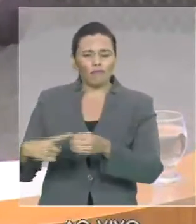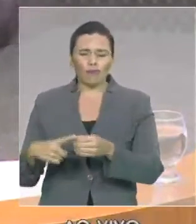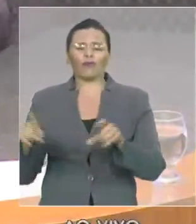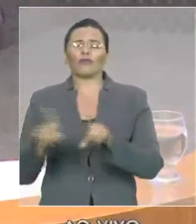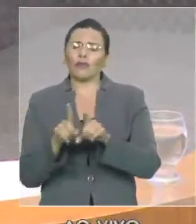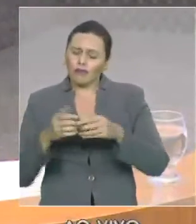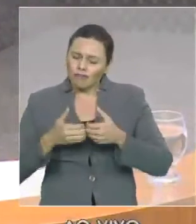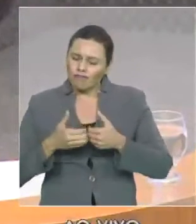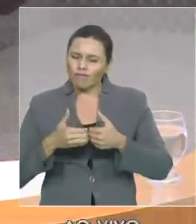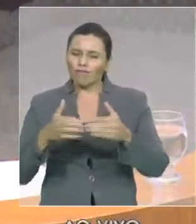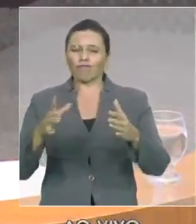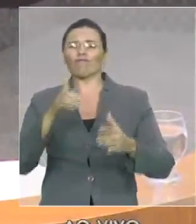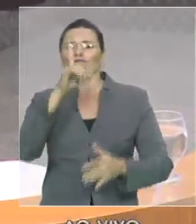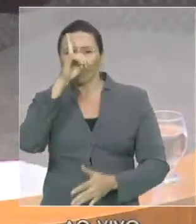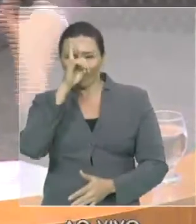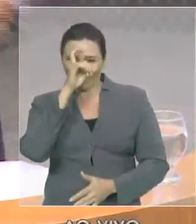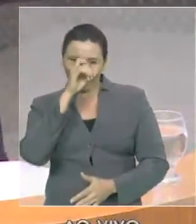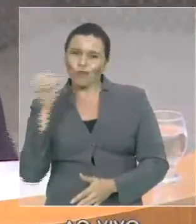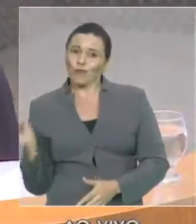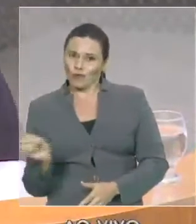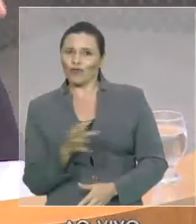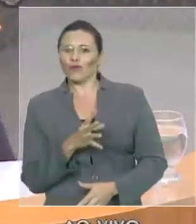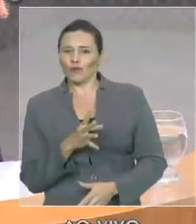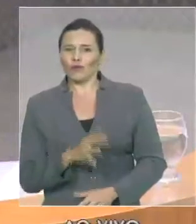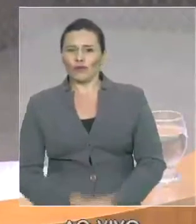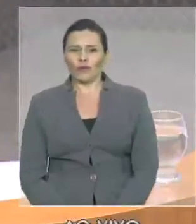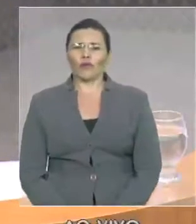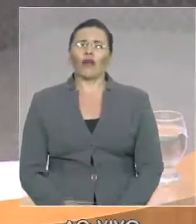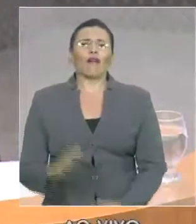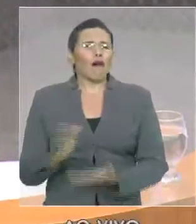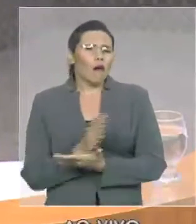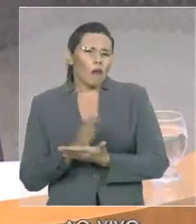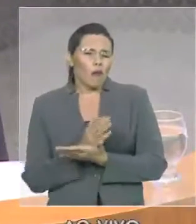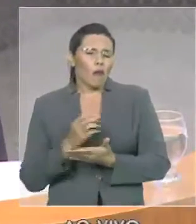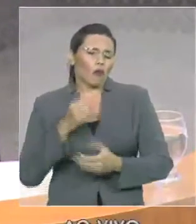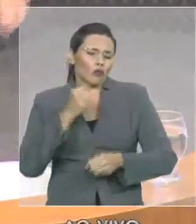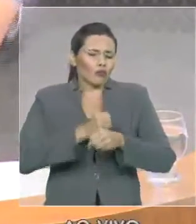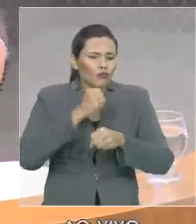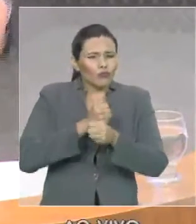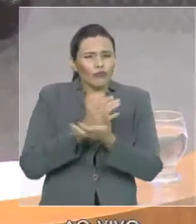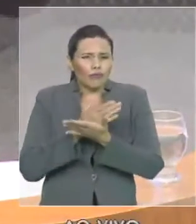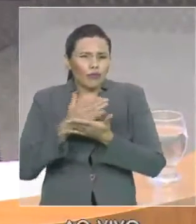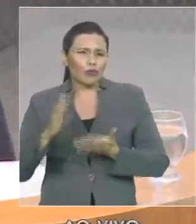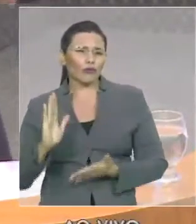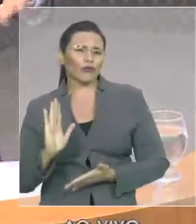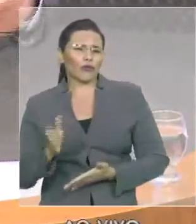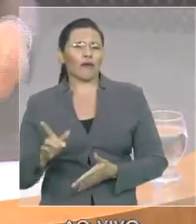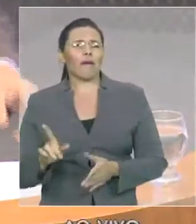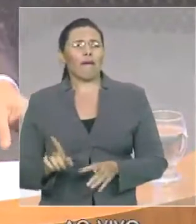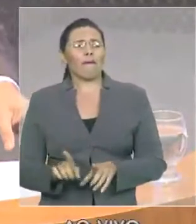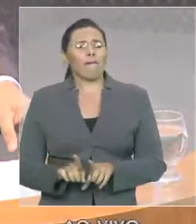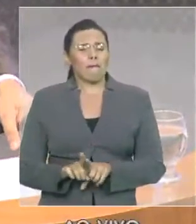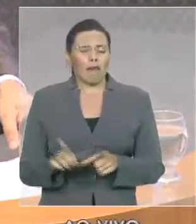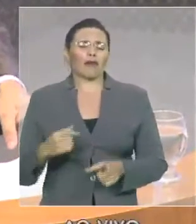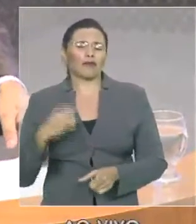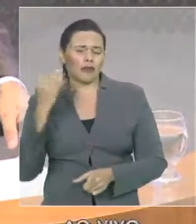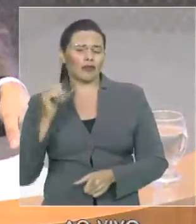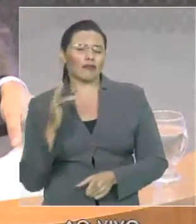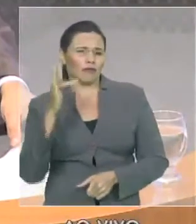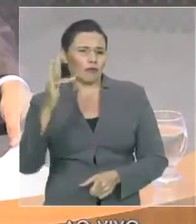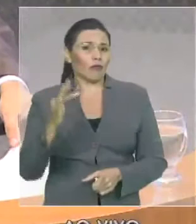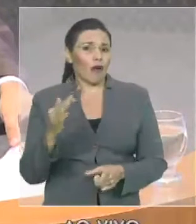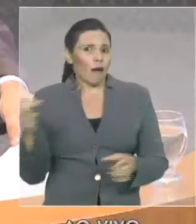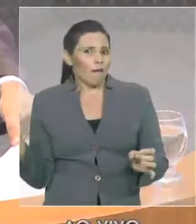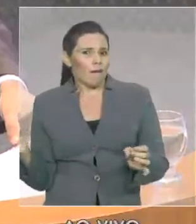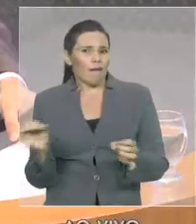em relação a cada uma dessas obras, mas todas estão andando. De modo que, tão logo as obras sejam concluídas, nós iremos, naturalmente,